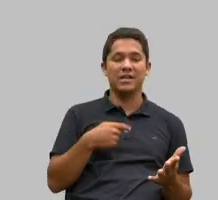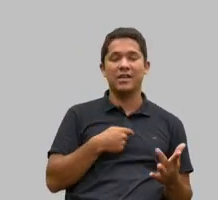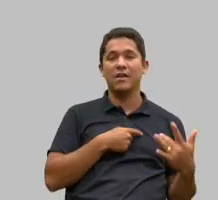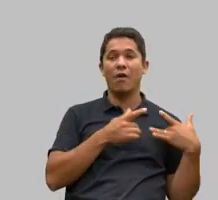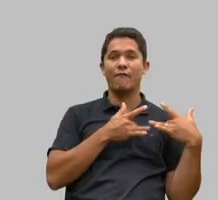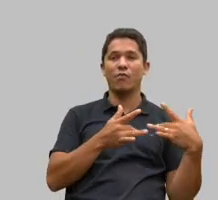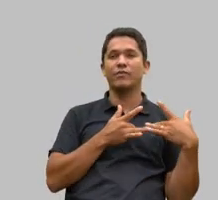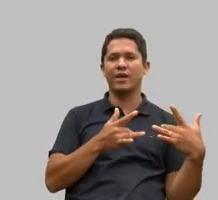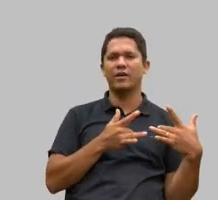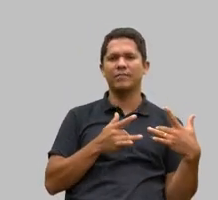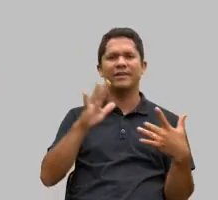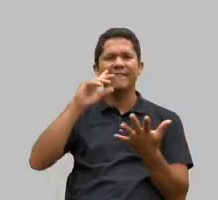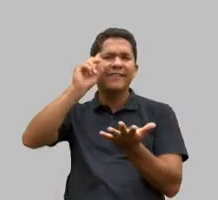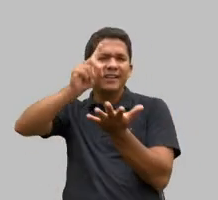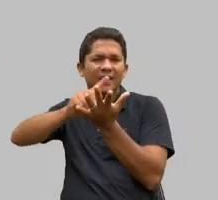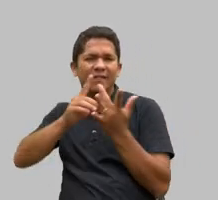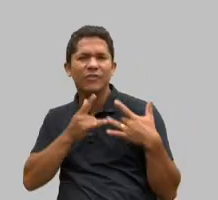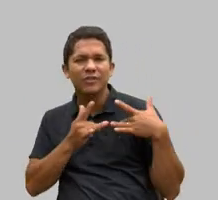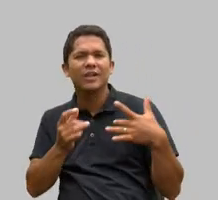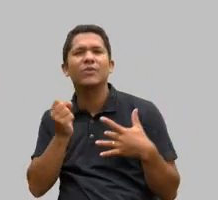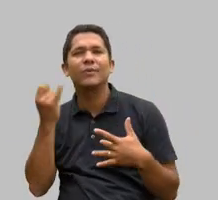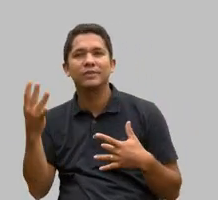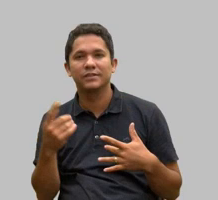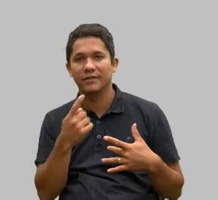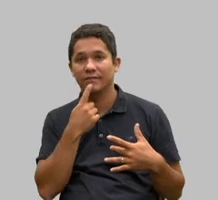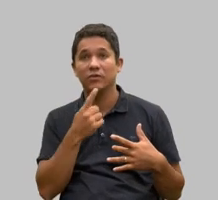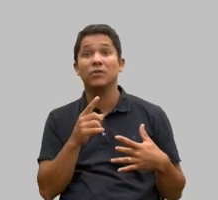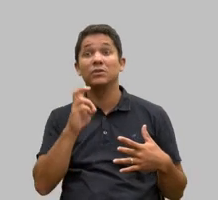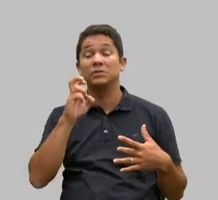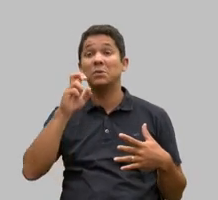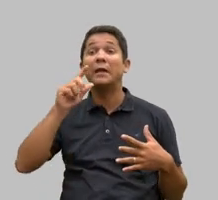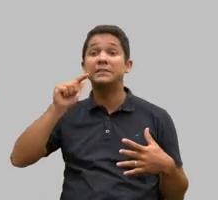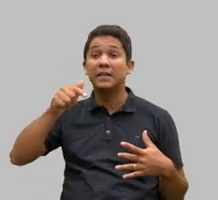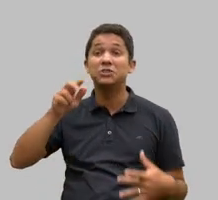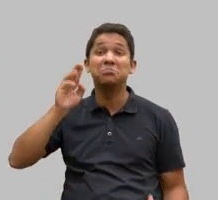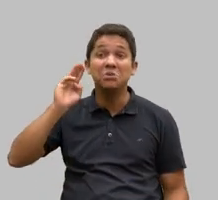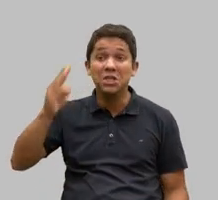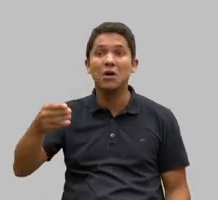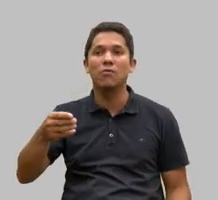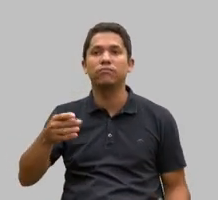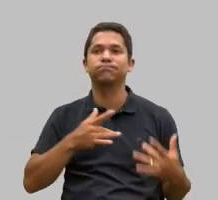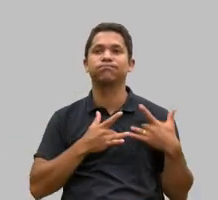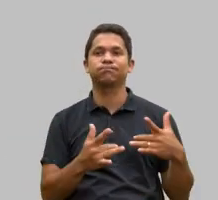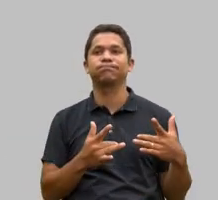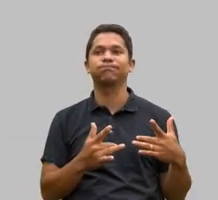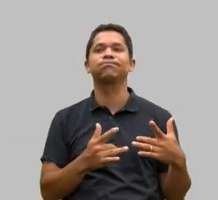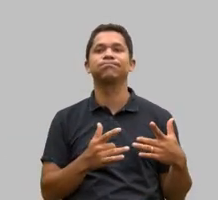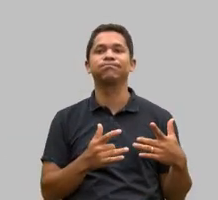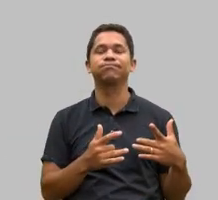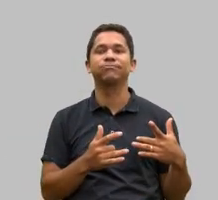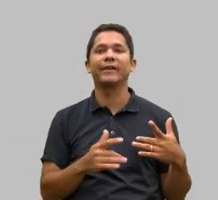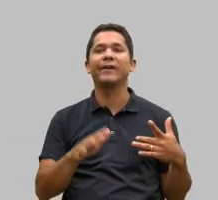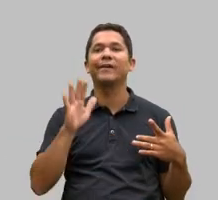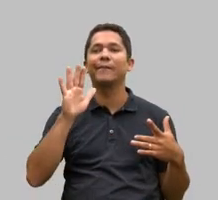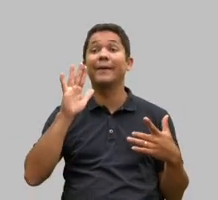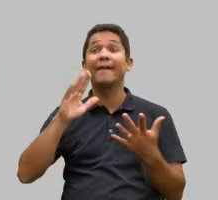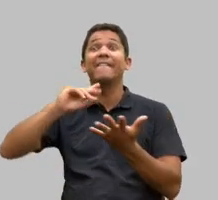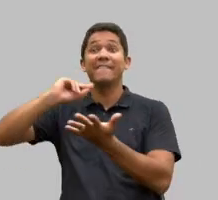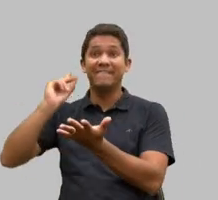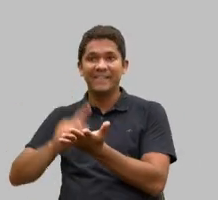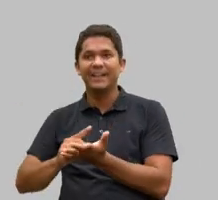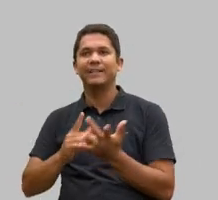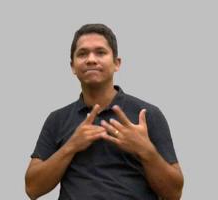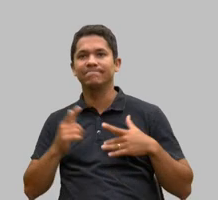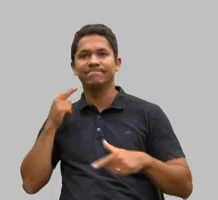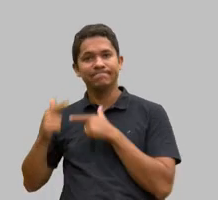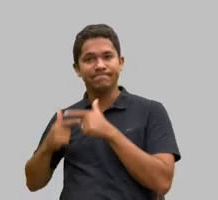De 57 milhões, quando feita essa pergunta, nós caímos para 20 milhões. 20 milhões de brasileiros dizem fazer voluntariado